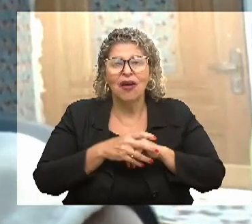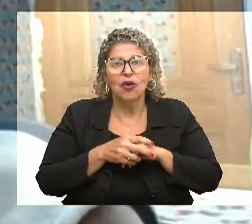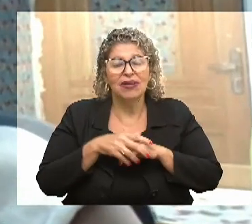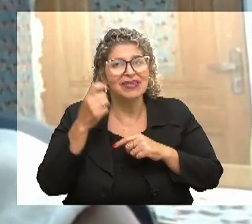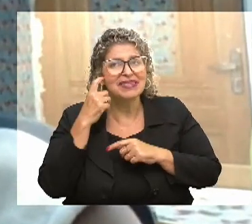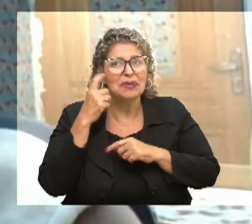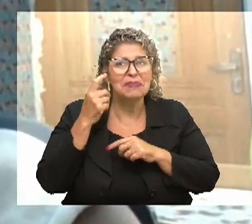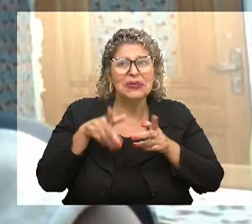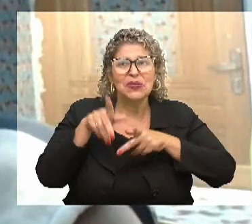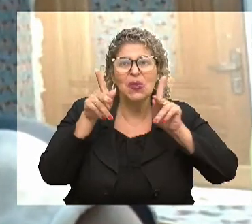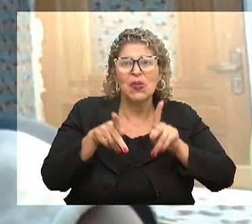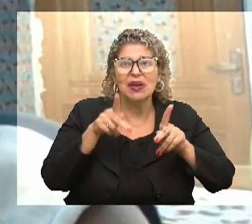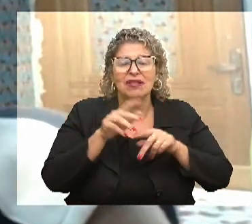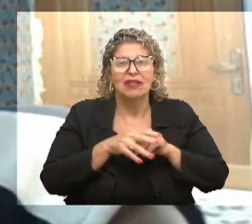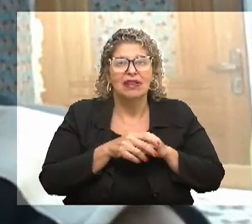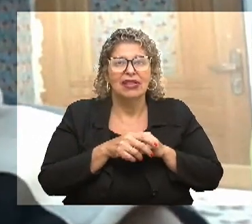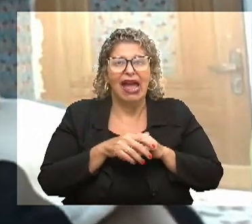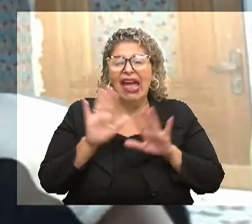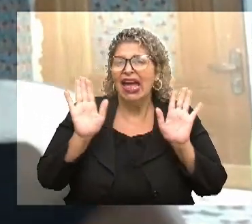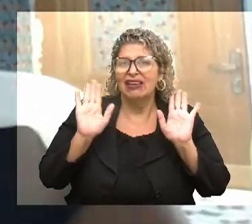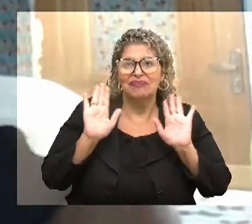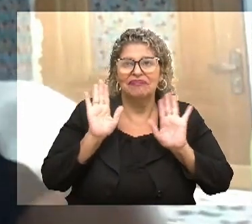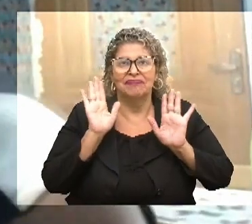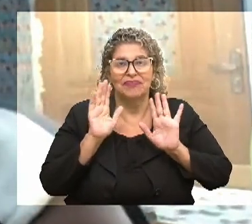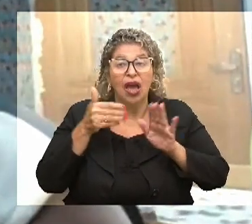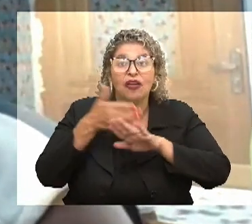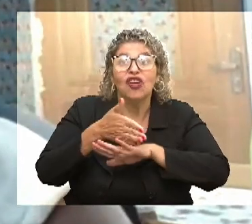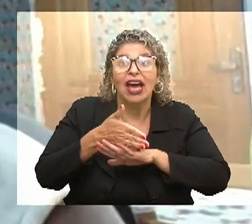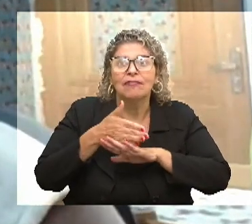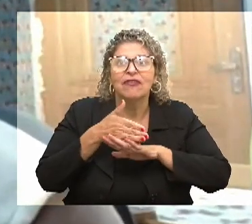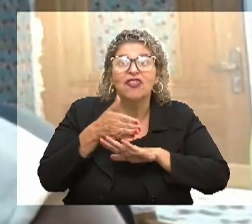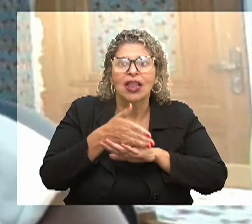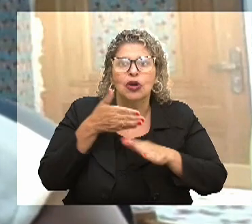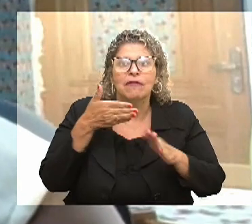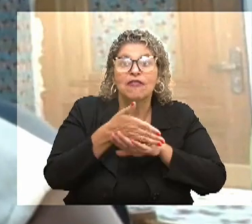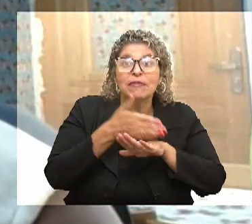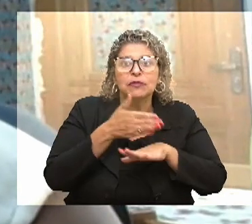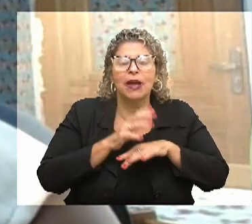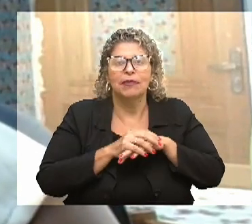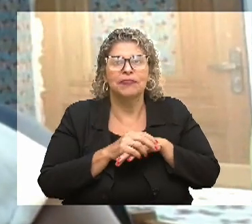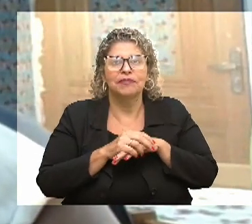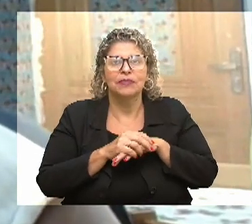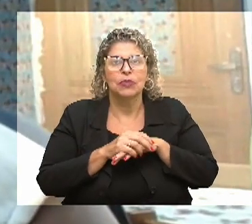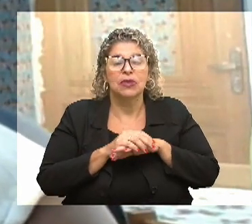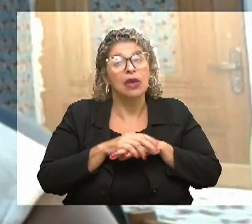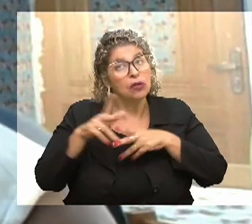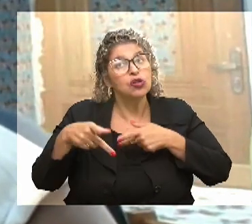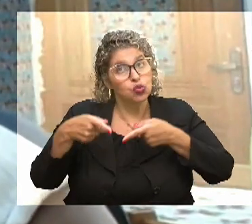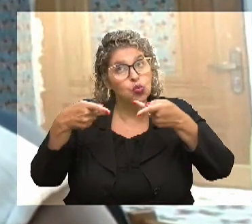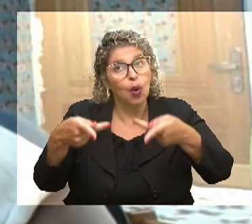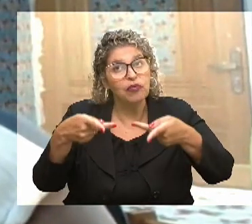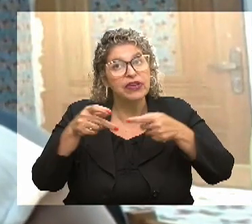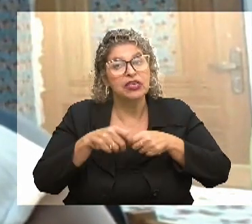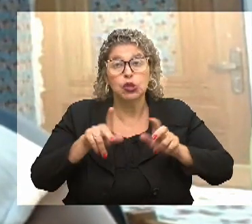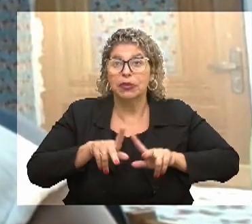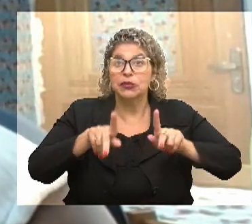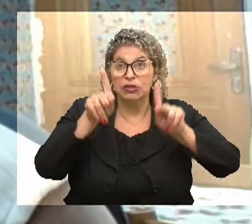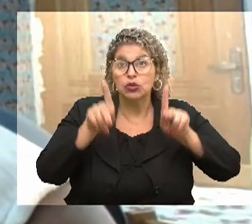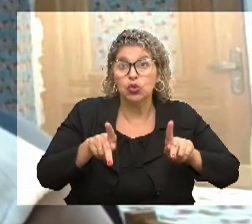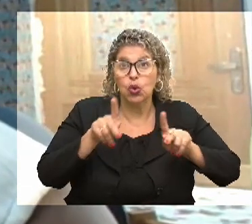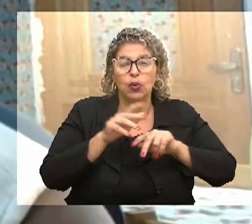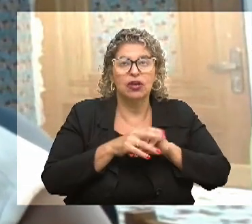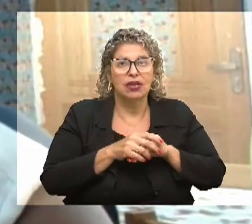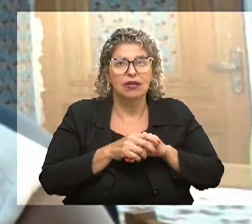pessoa está vendo e diz assim, pá, eu vou lá, né? Então, eu deixo um convite para as pessoas que